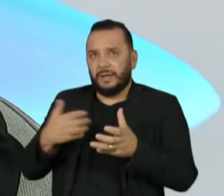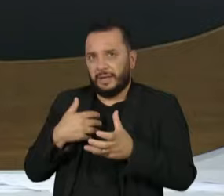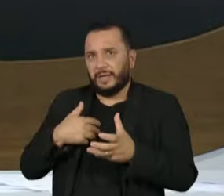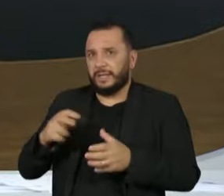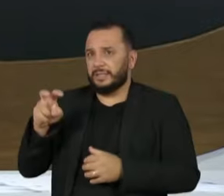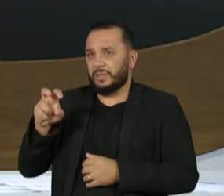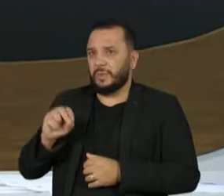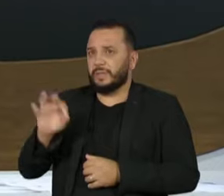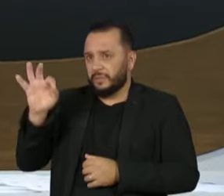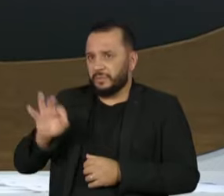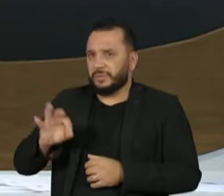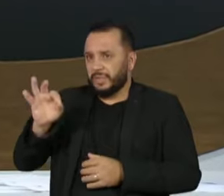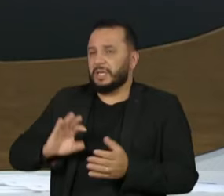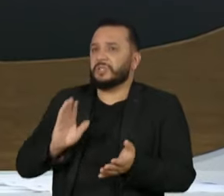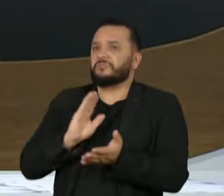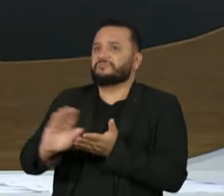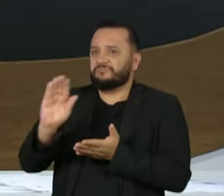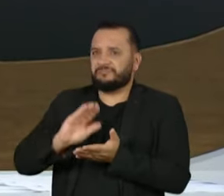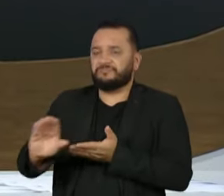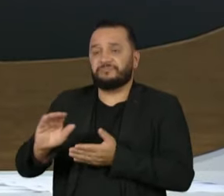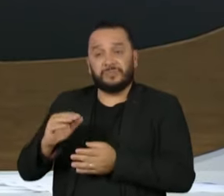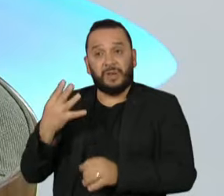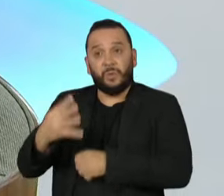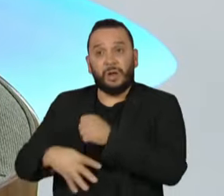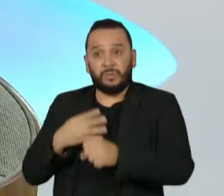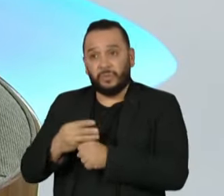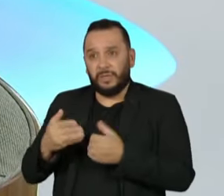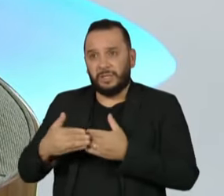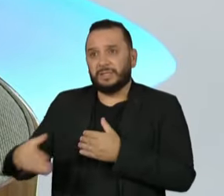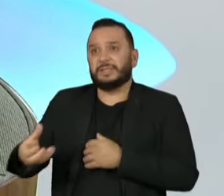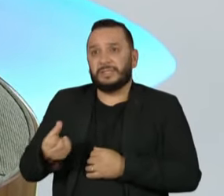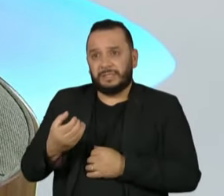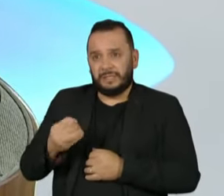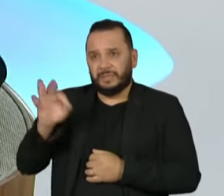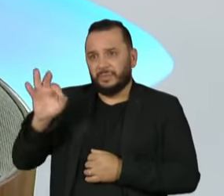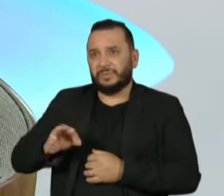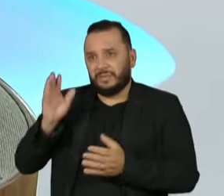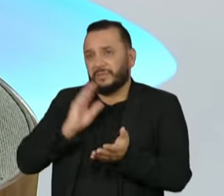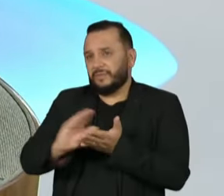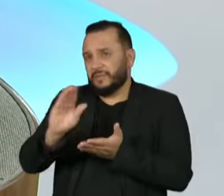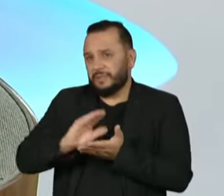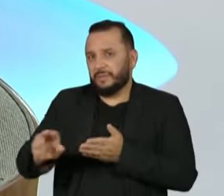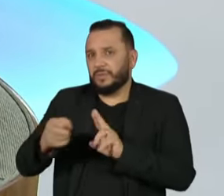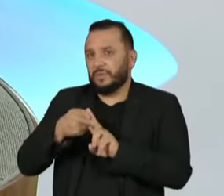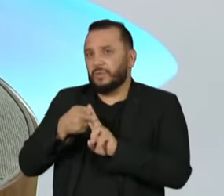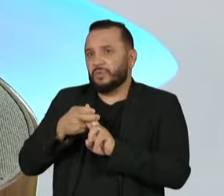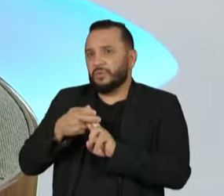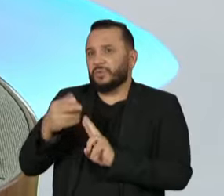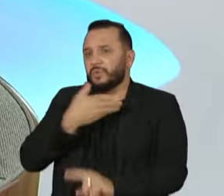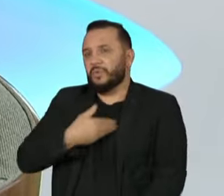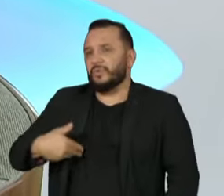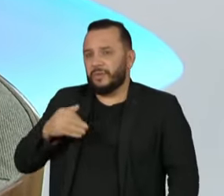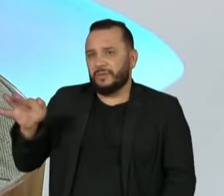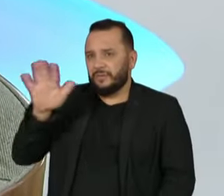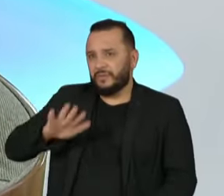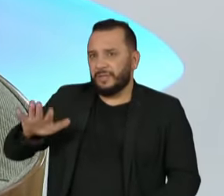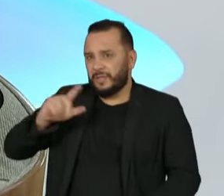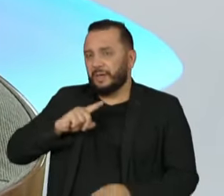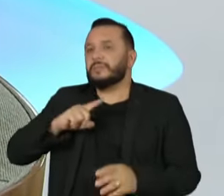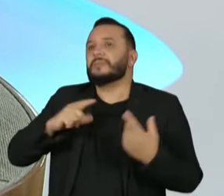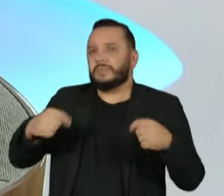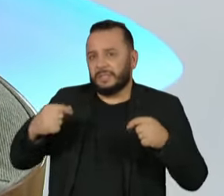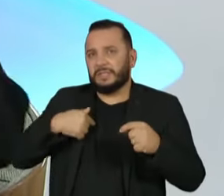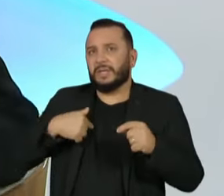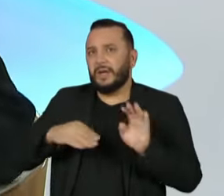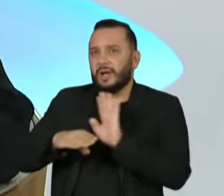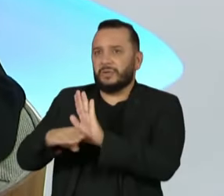50%, podendo chegar nesses quatro anos a 60% de financiamento. A União tem que entrar com um aporte maior para